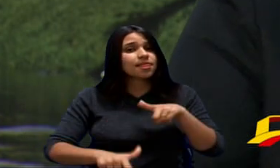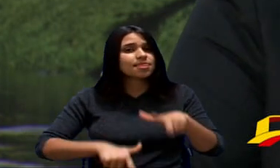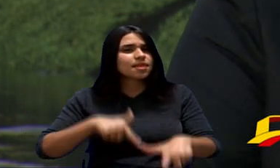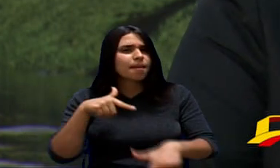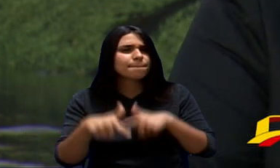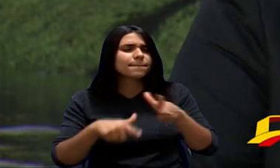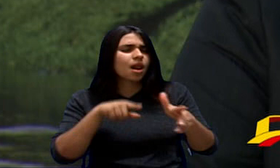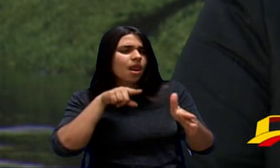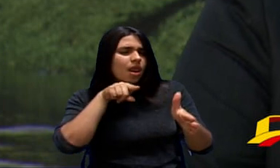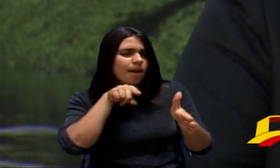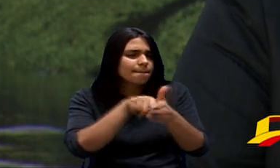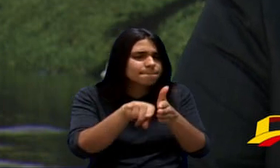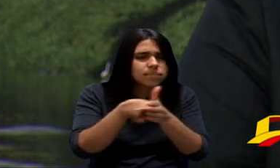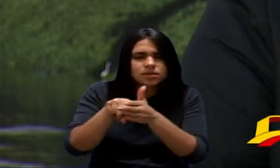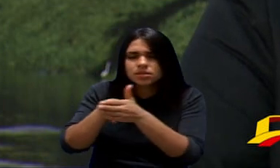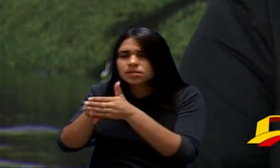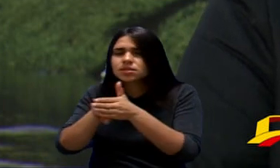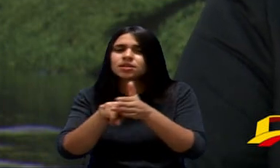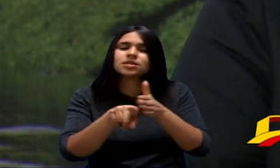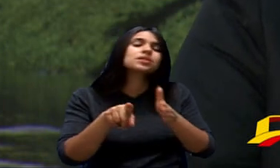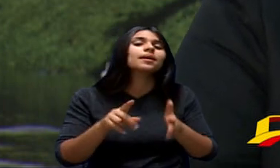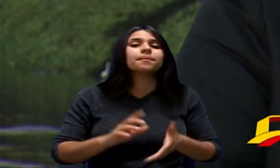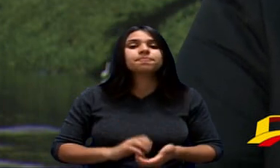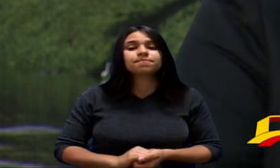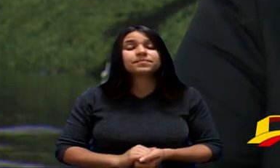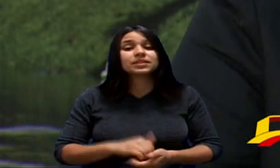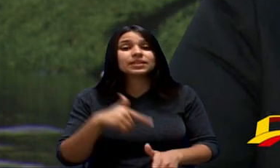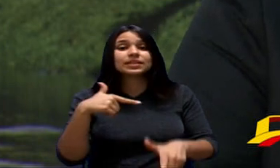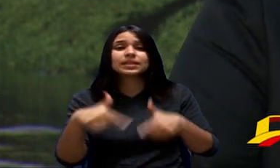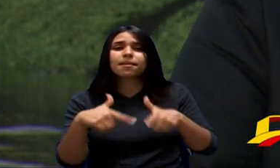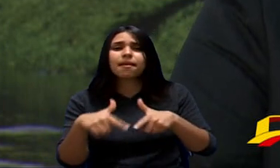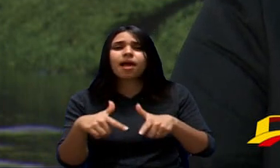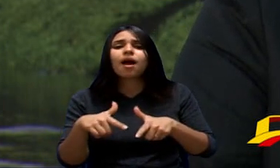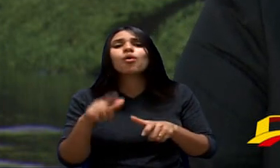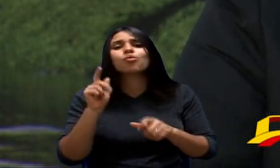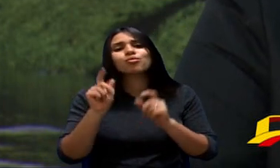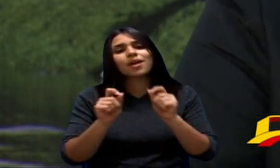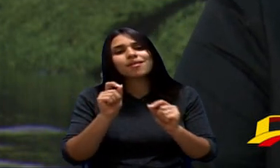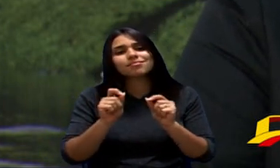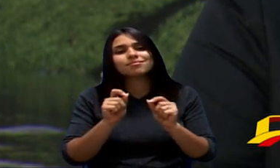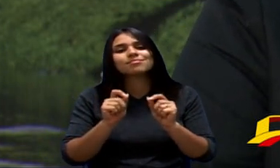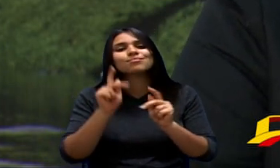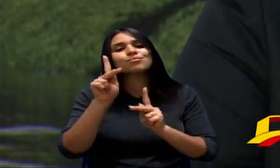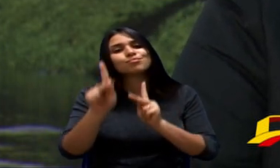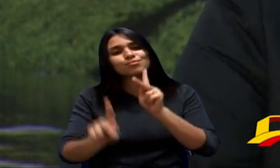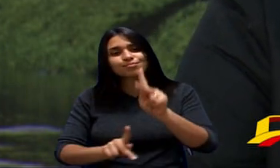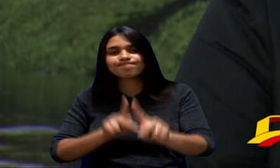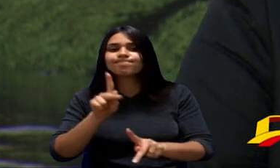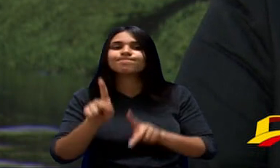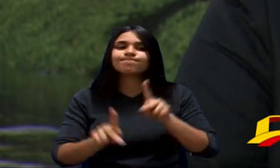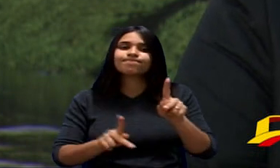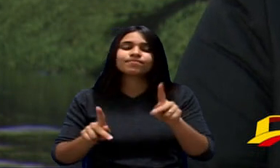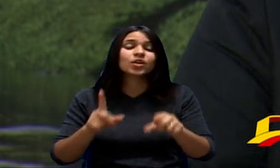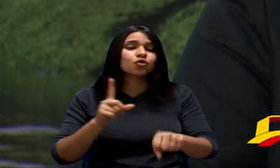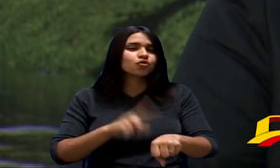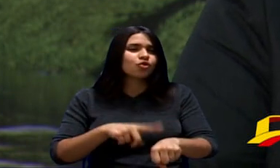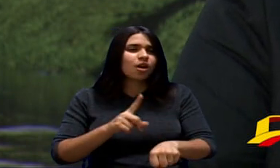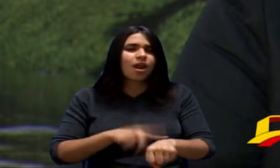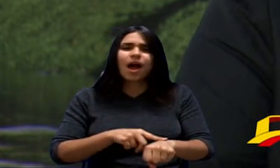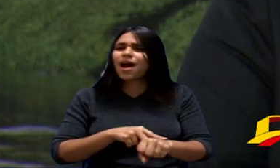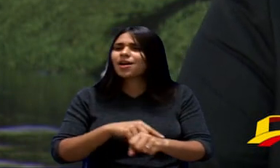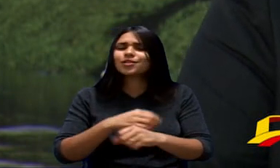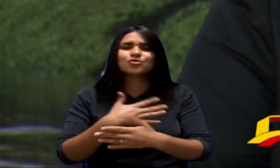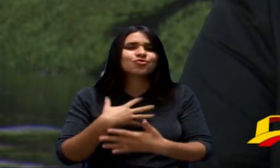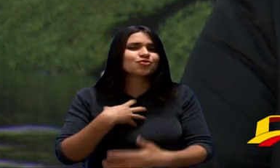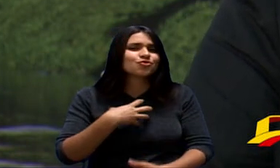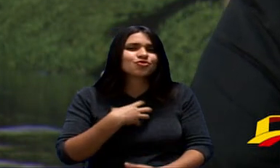Que Fiscalizar E Legislar Leis Trabalhar Pela População De todas As formas Em todos Os horários Estou